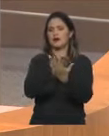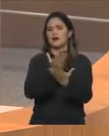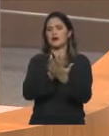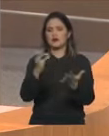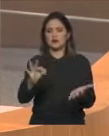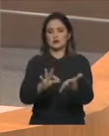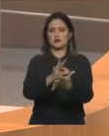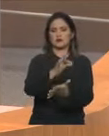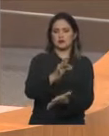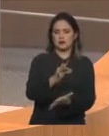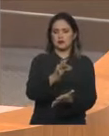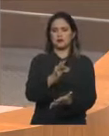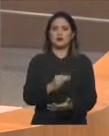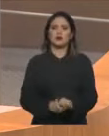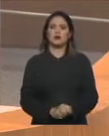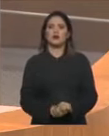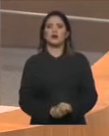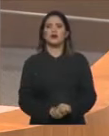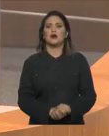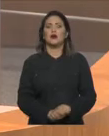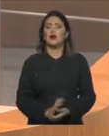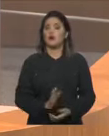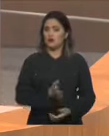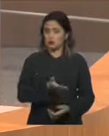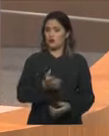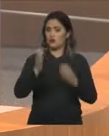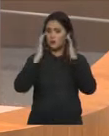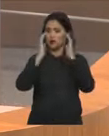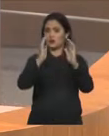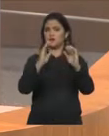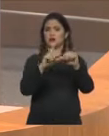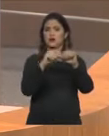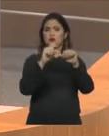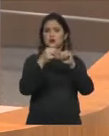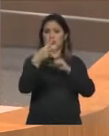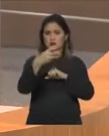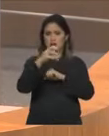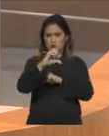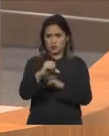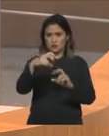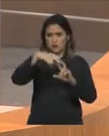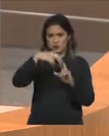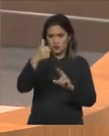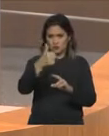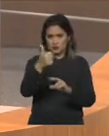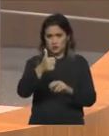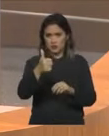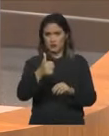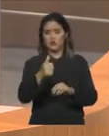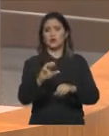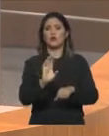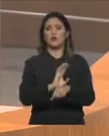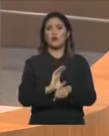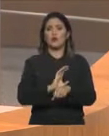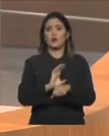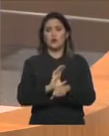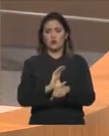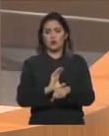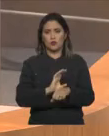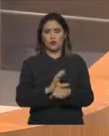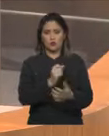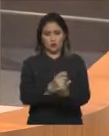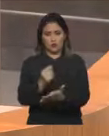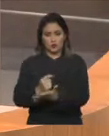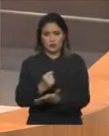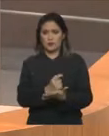de acordo com artigo 39, inciso 1 do Código de Defesa do Consumidor, prática abusiva essa de venda casada. Por isso,